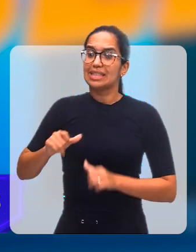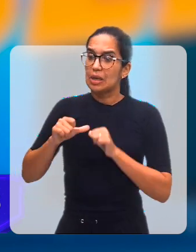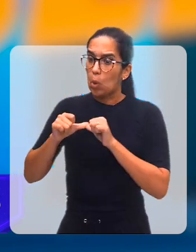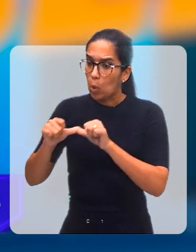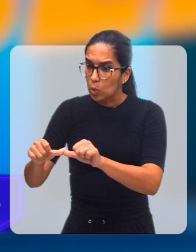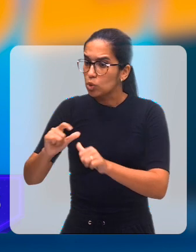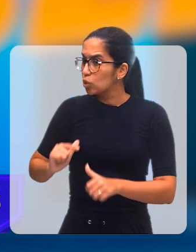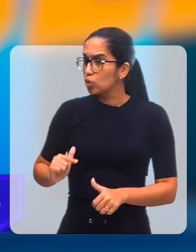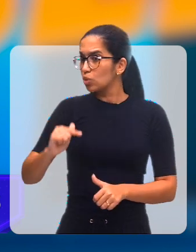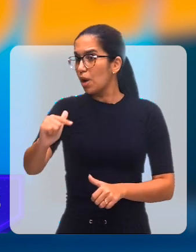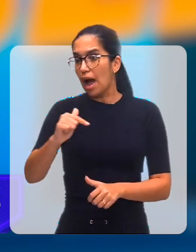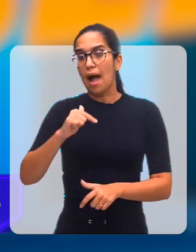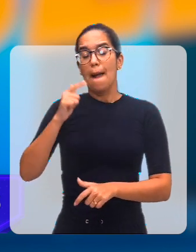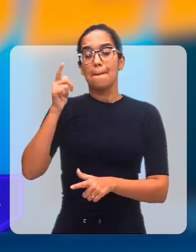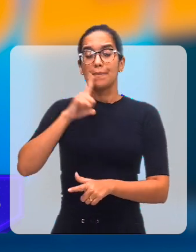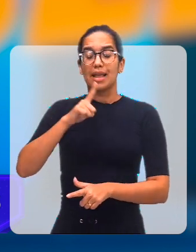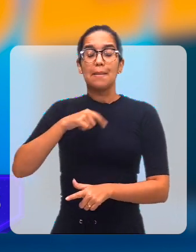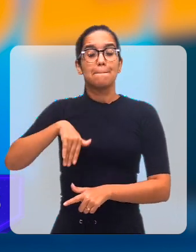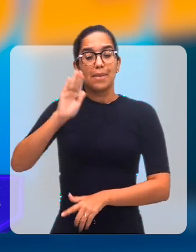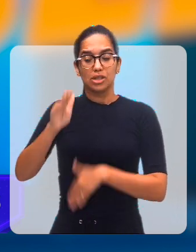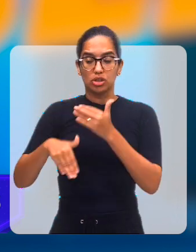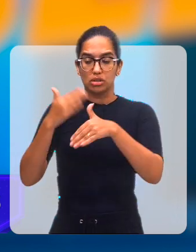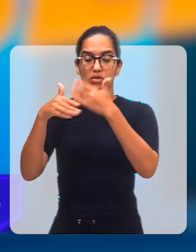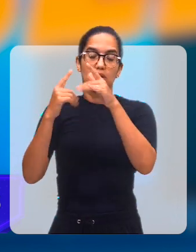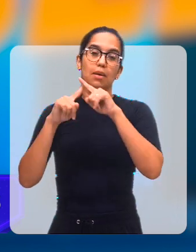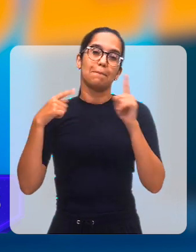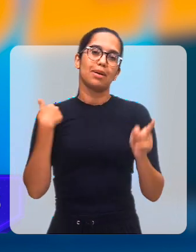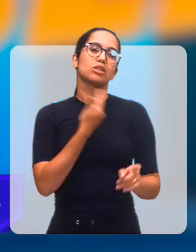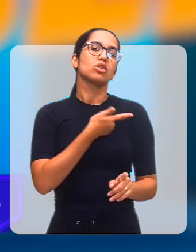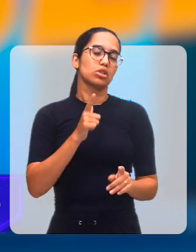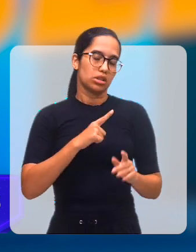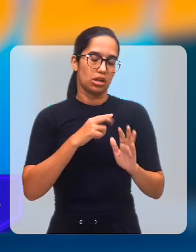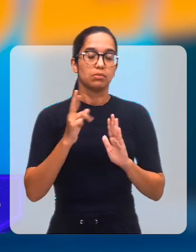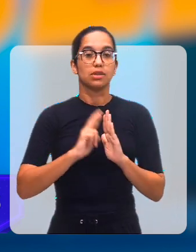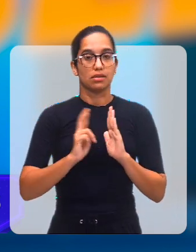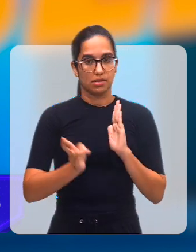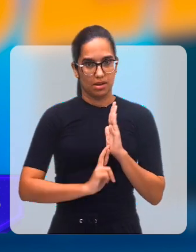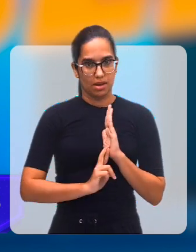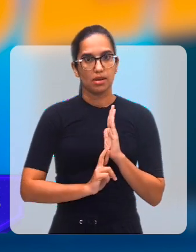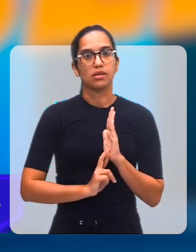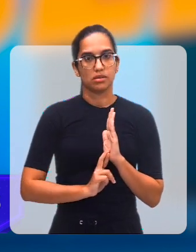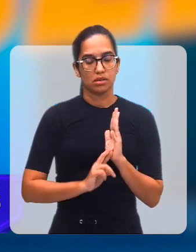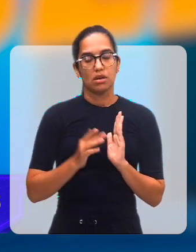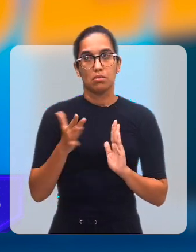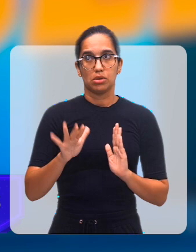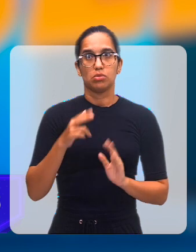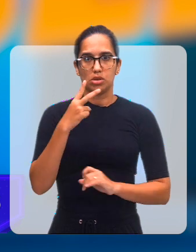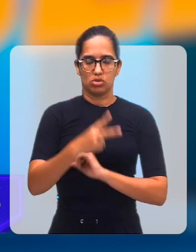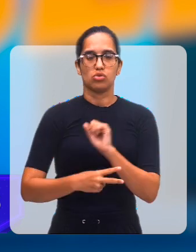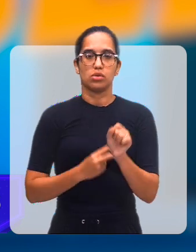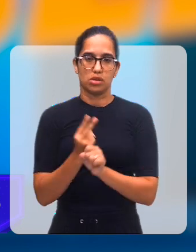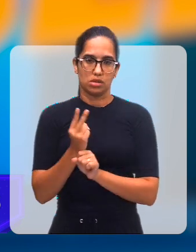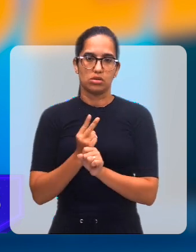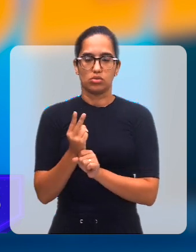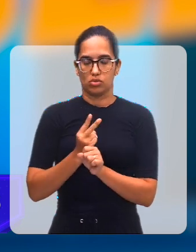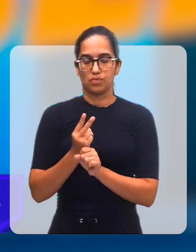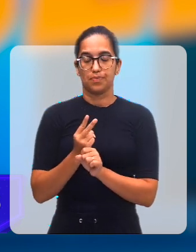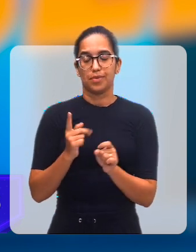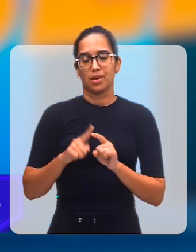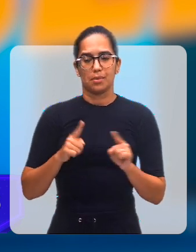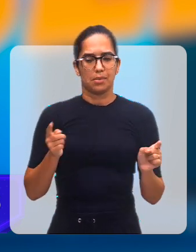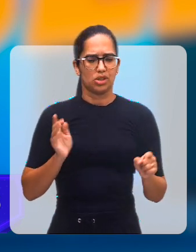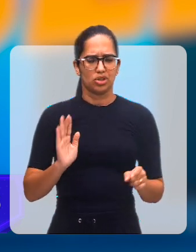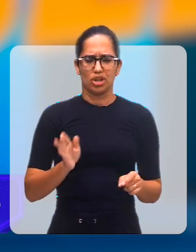mais, mas nós temos as regras, nós temos a média do atendimento, que é essa média de dois anos, mas nós já tivemos